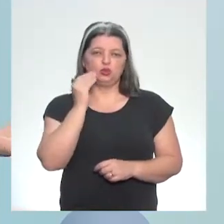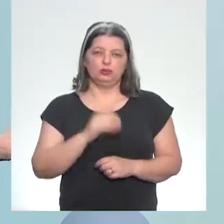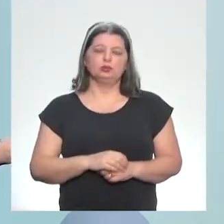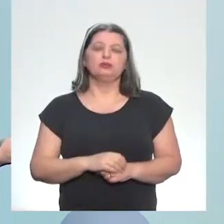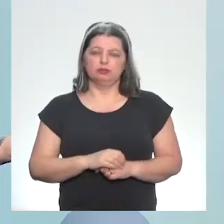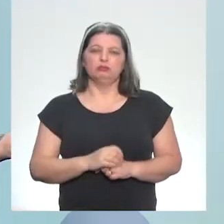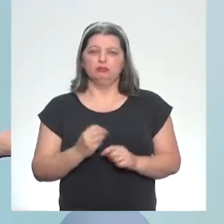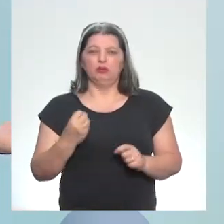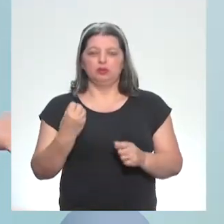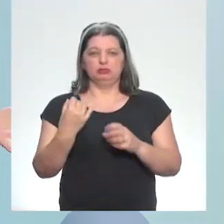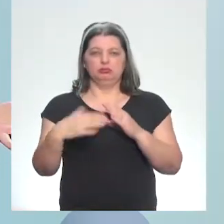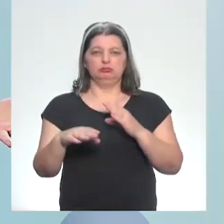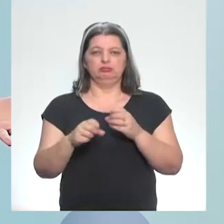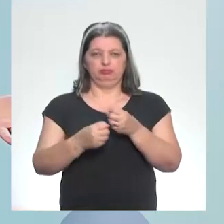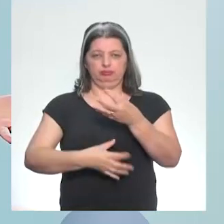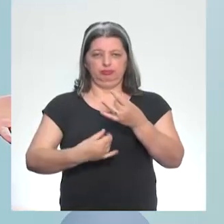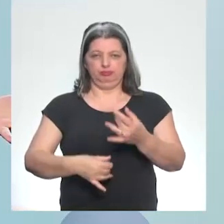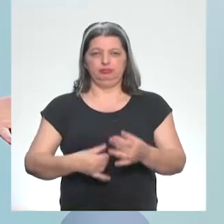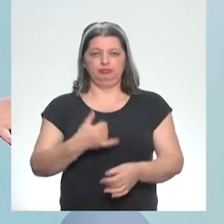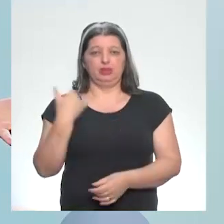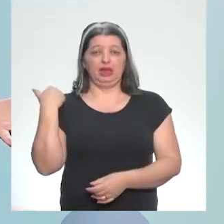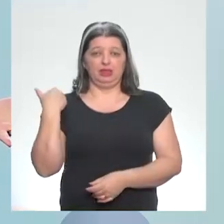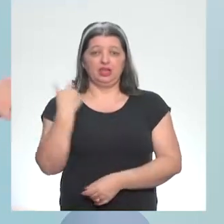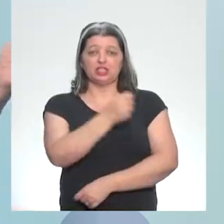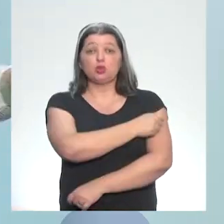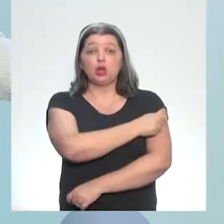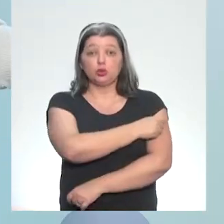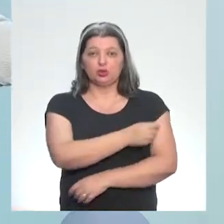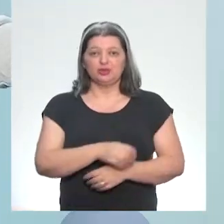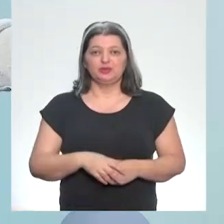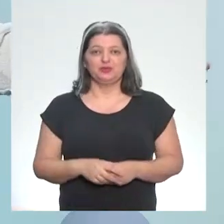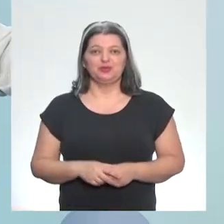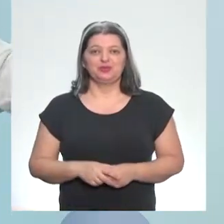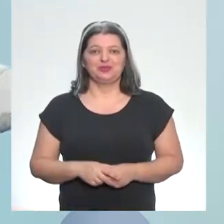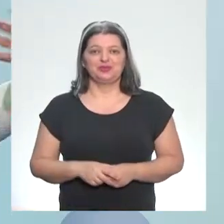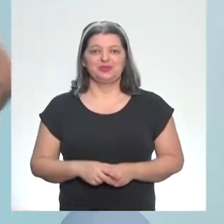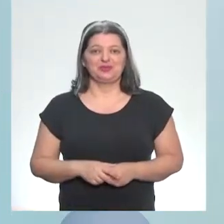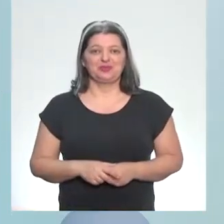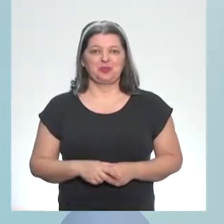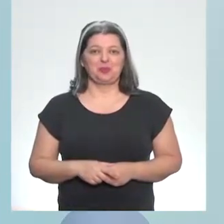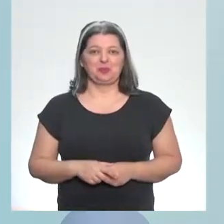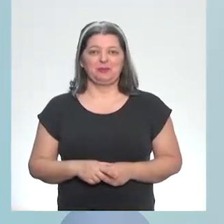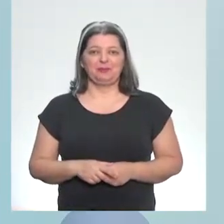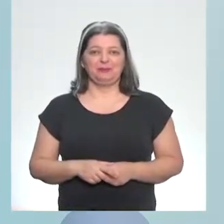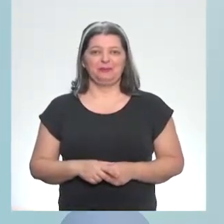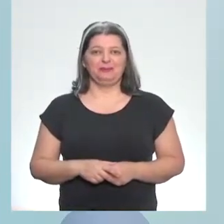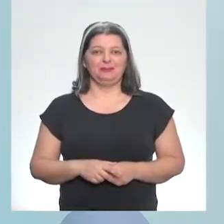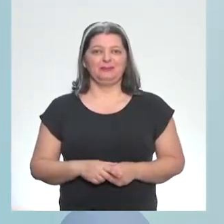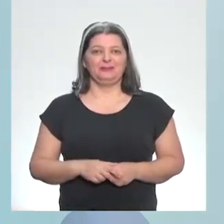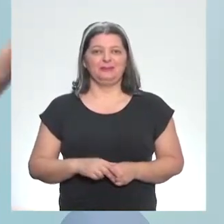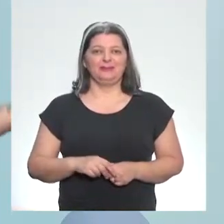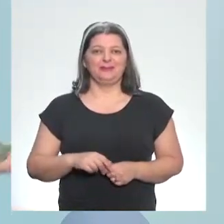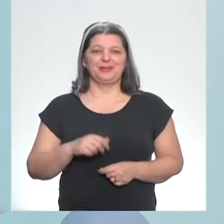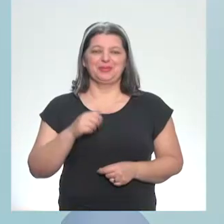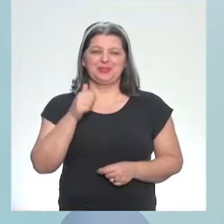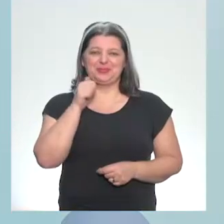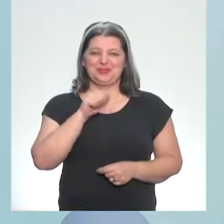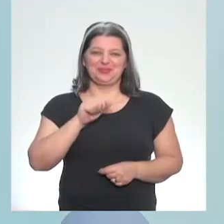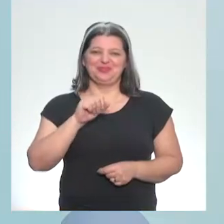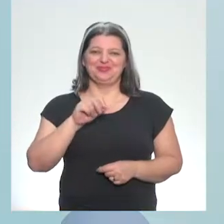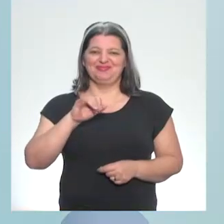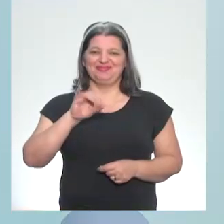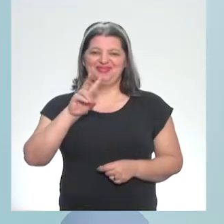idade de um estudante da senhora. Justamente. Olha, eu vou falar, não, ó, vou falar dessa professora Ivone enquanto isso. Chamou de linda, né? Lógico.